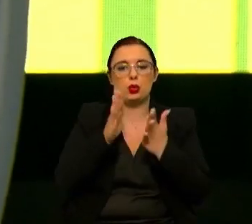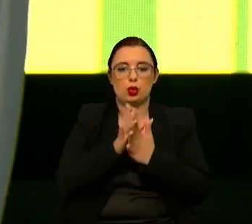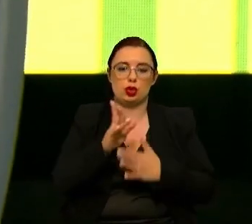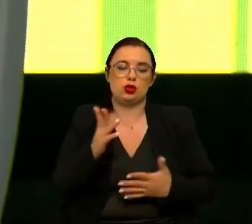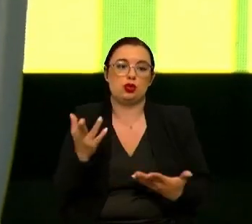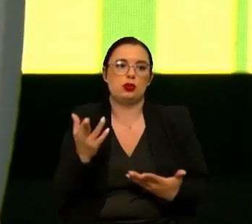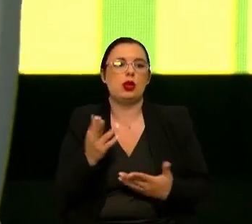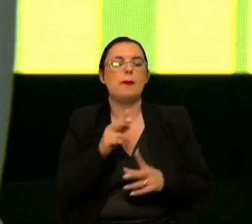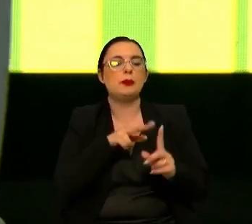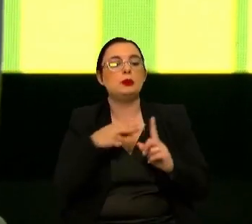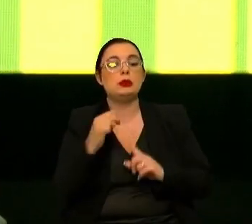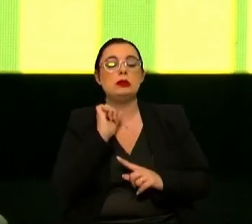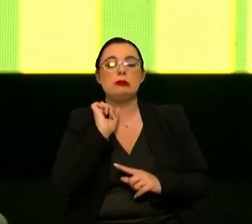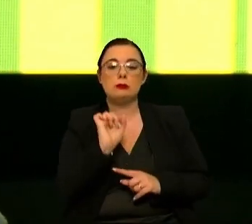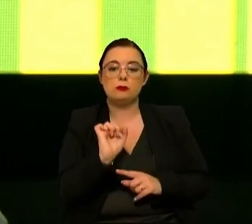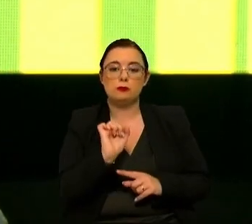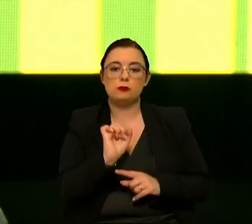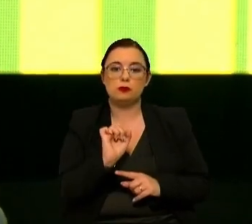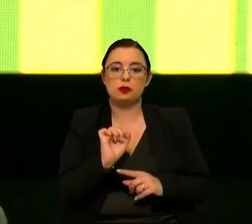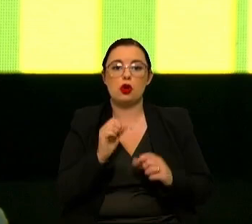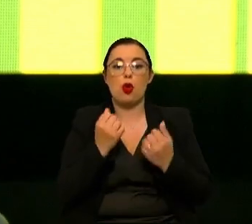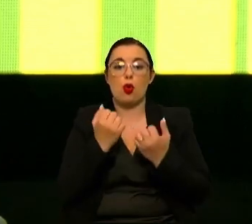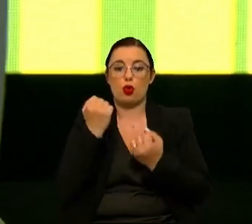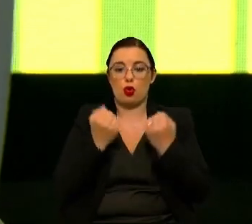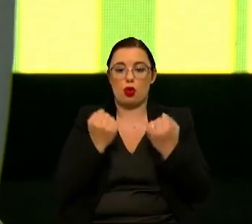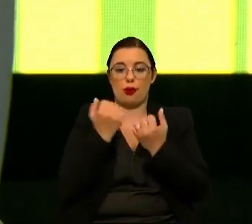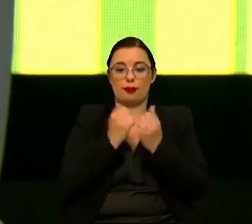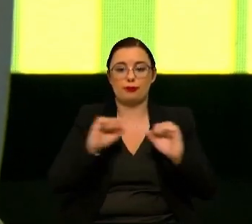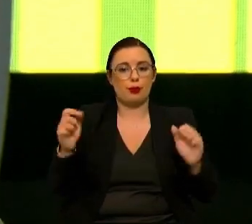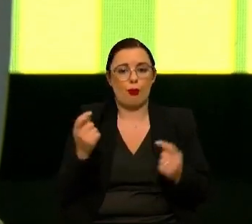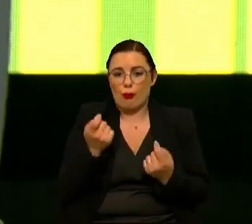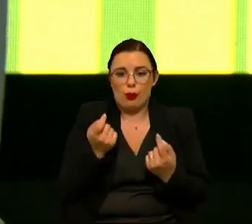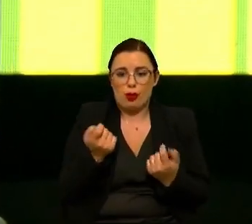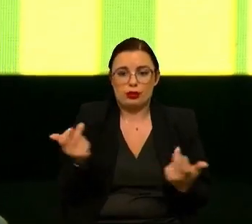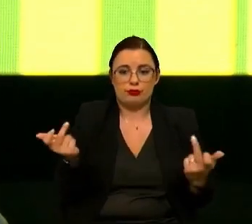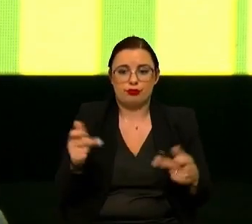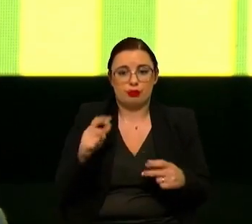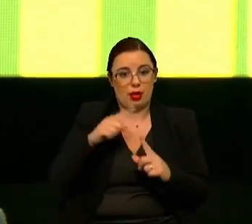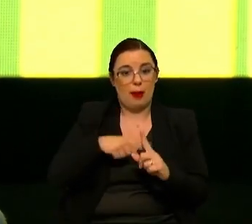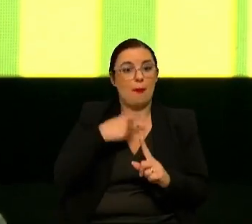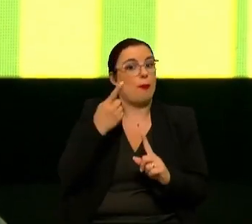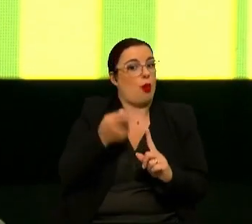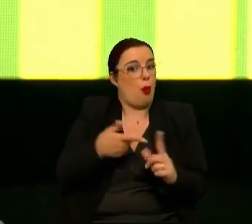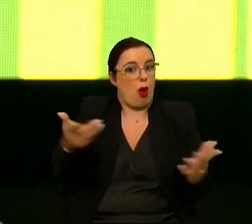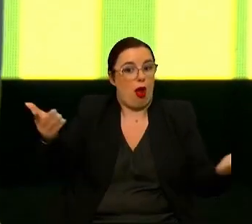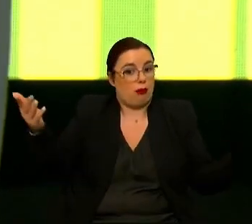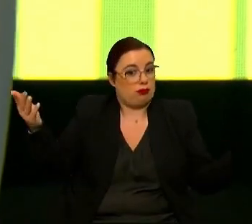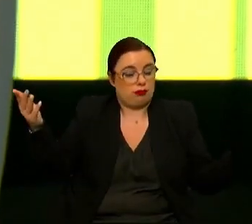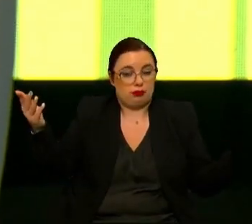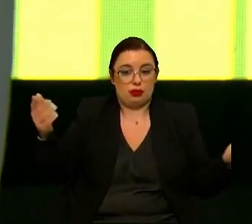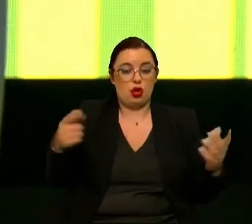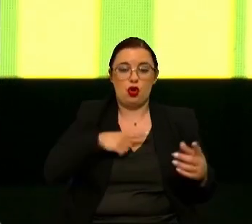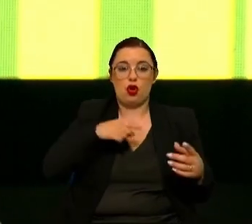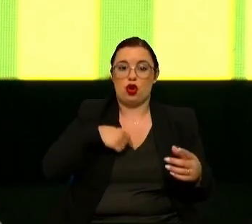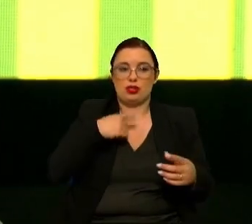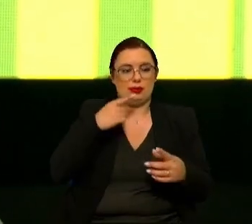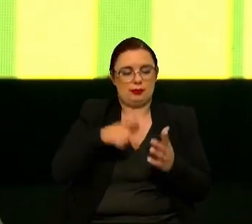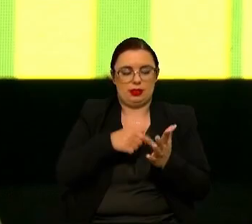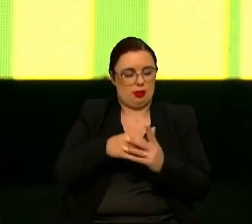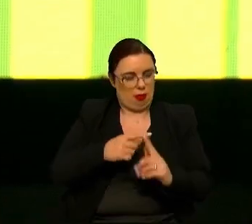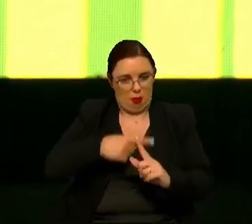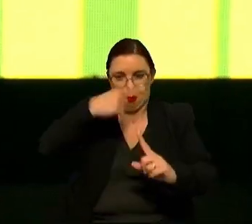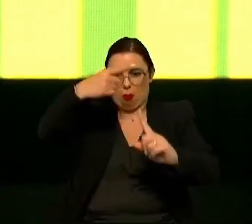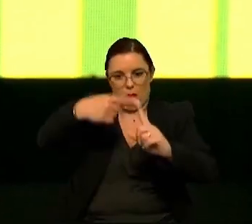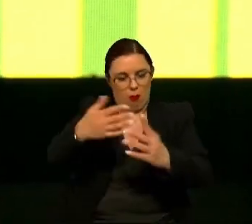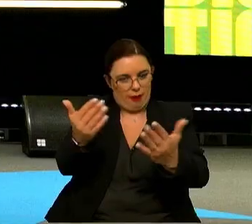da NSR, como é que vê o Autonomous Driving, que está quase a chegar, é já para o ano, é o que todos os anos dizemos que é já para o ano, mas está a